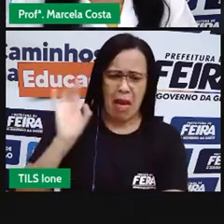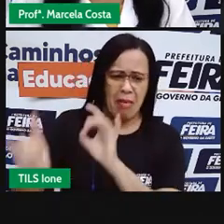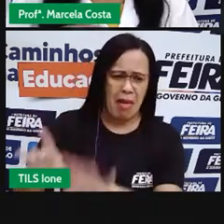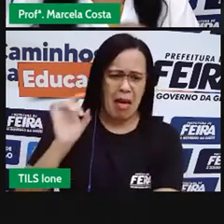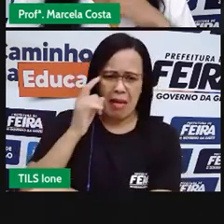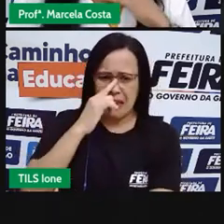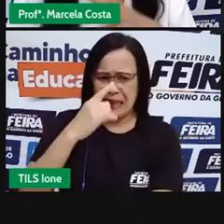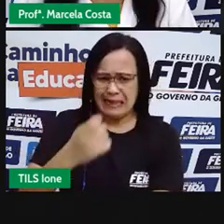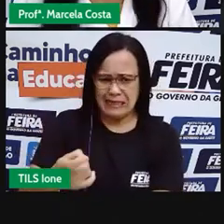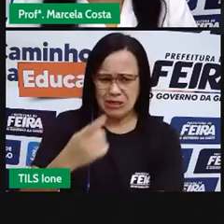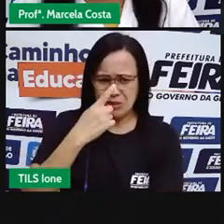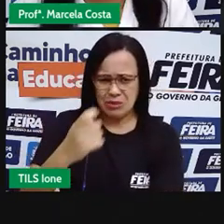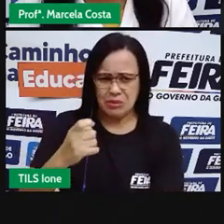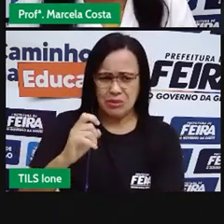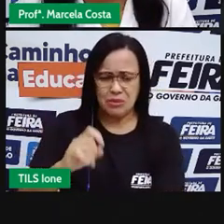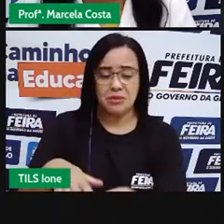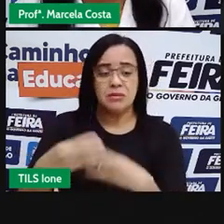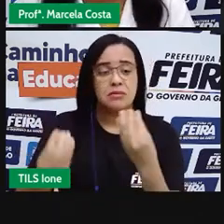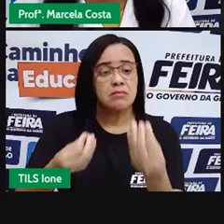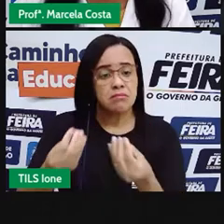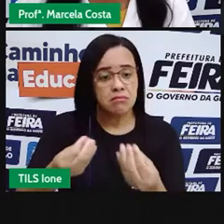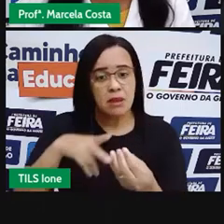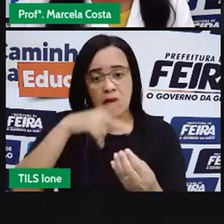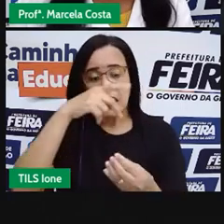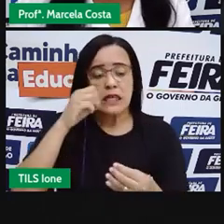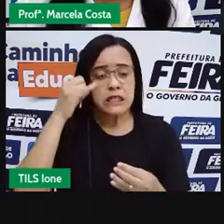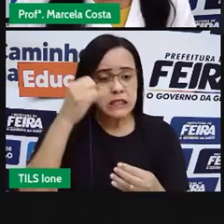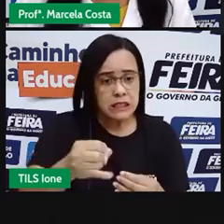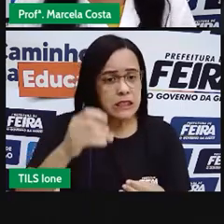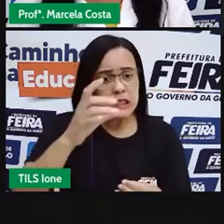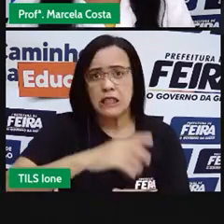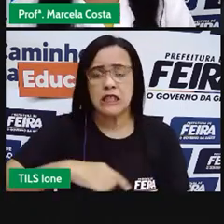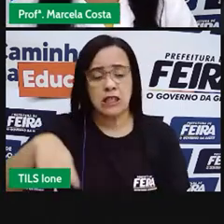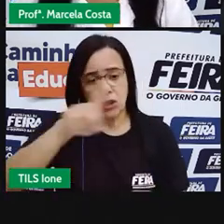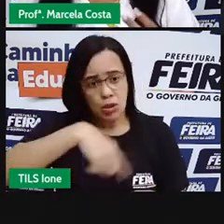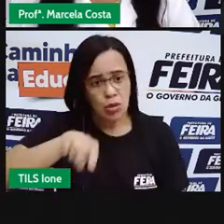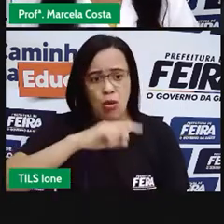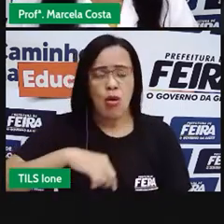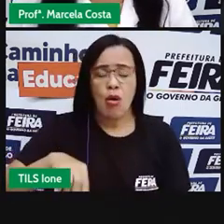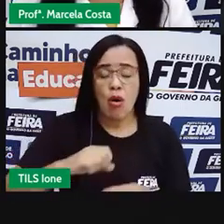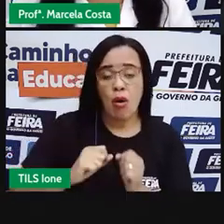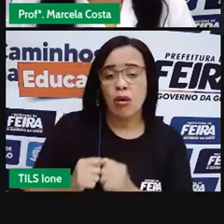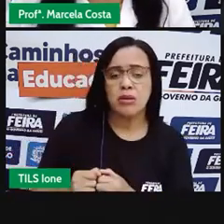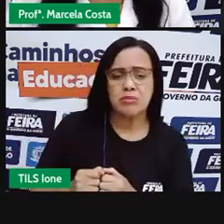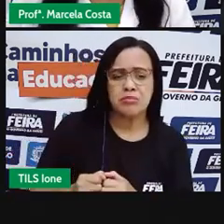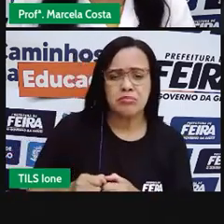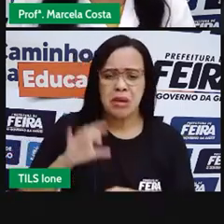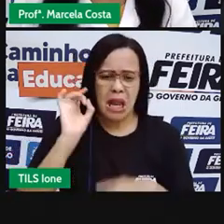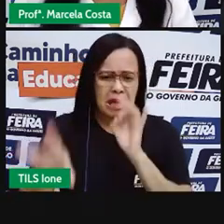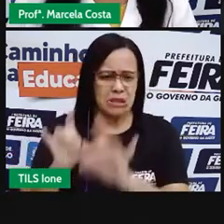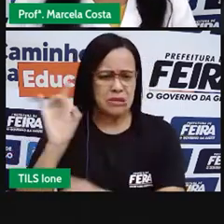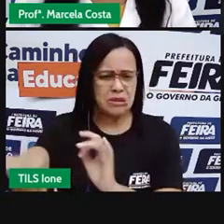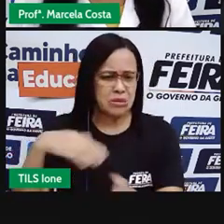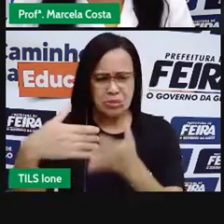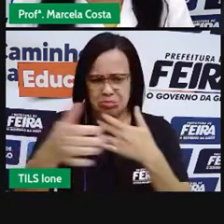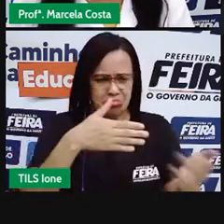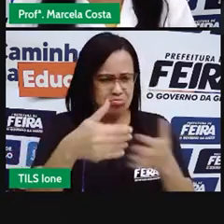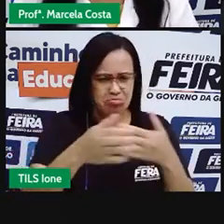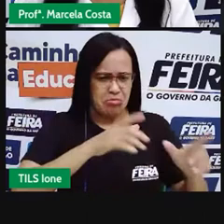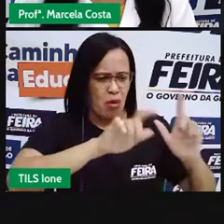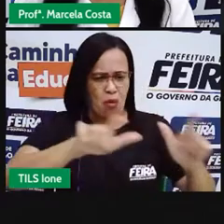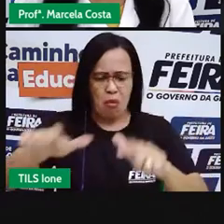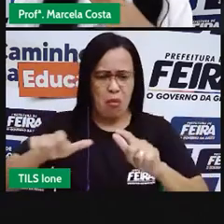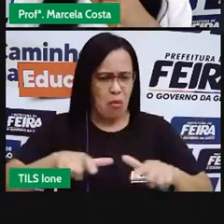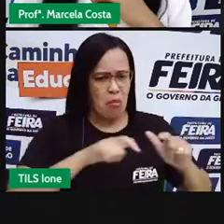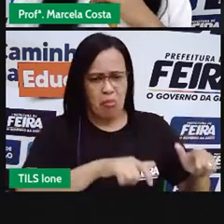Você já pensou se a gente começasse a jogar lixo no chão em casa, na rua, na escola, na igreja,